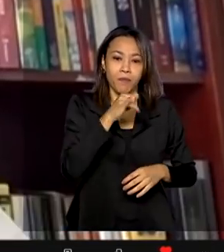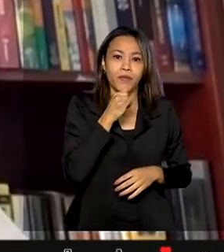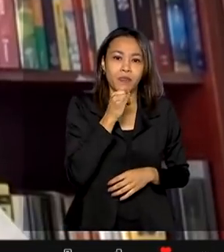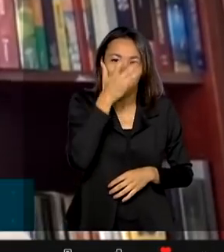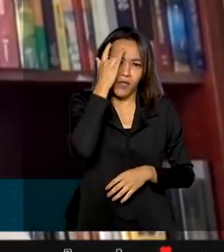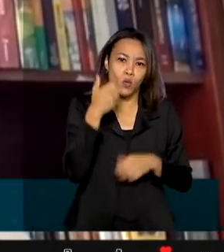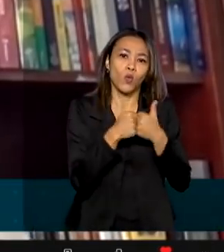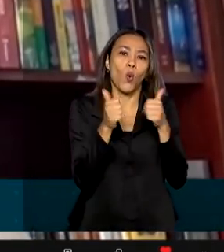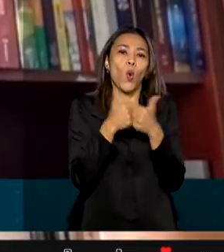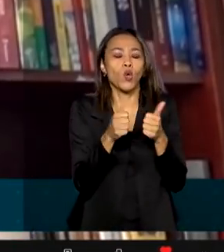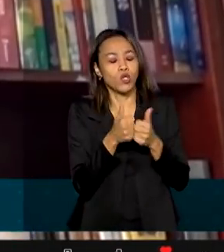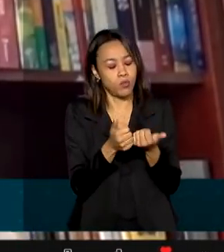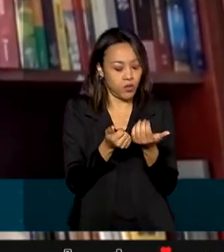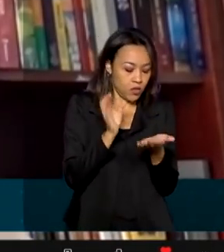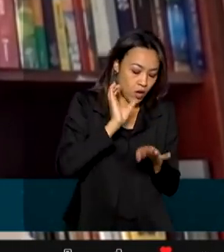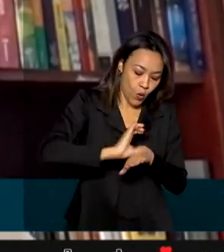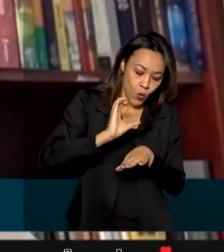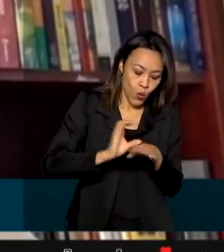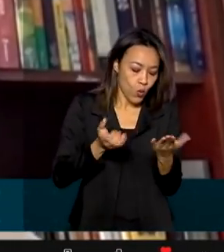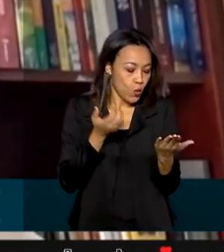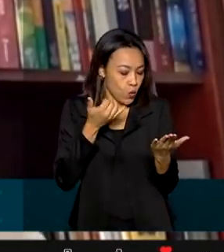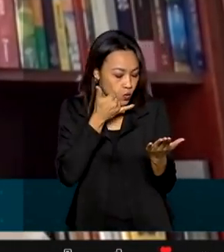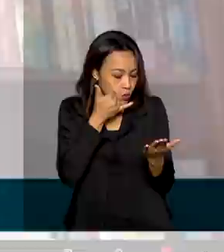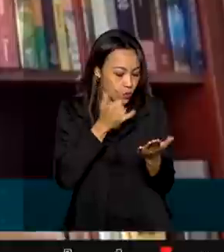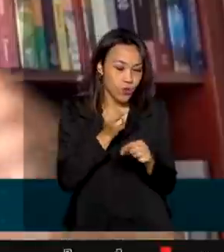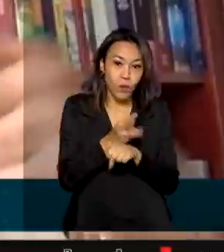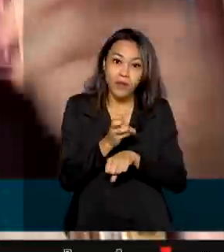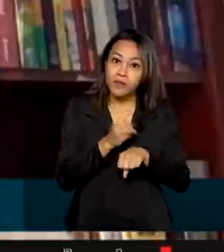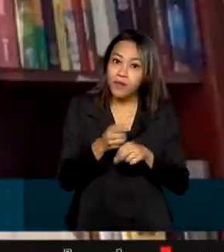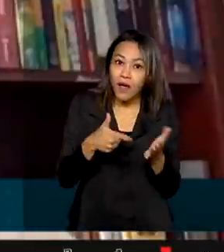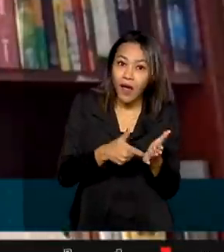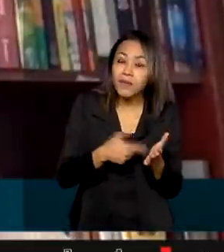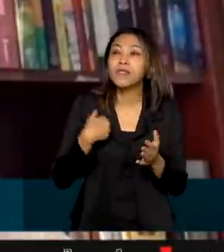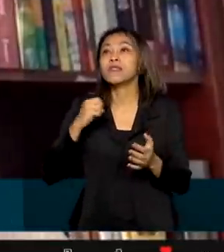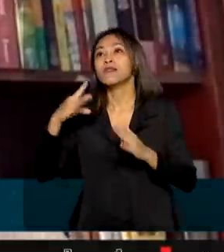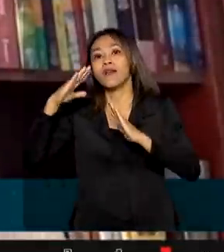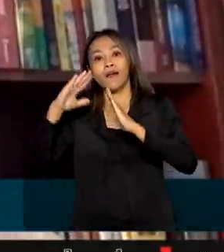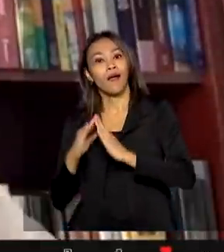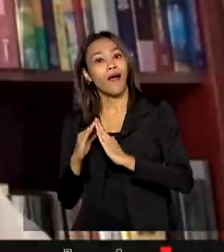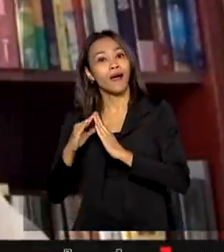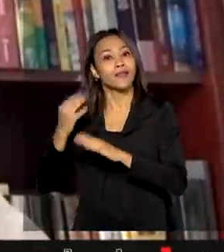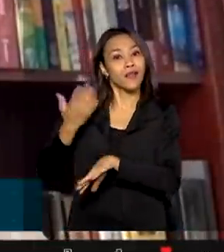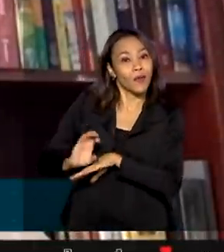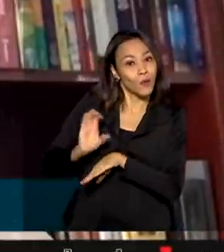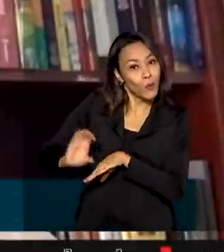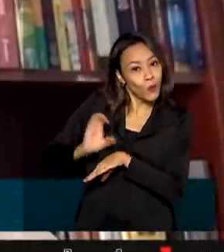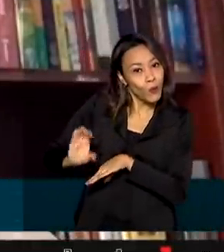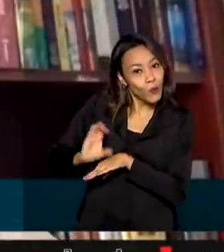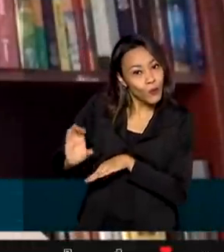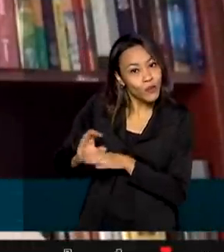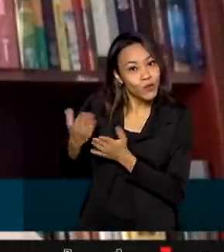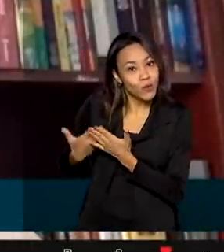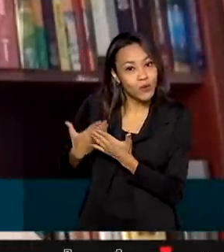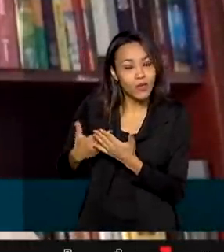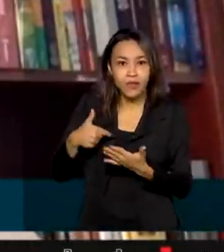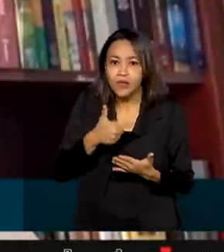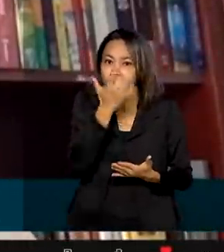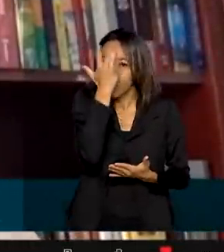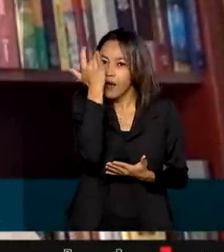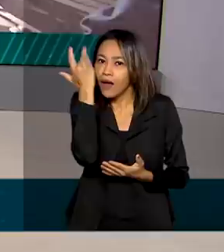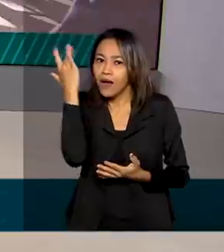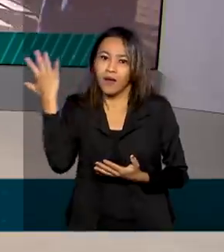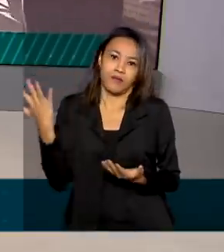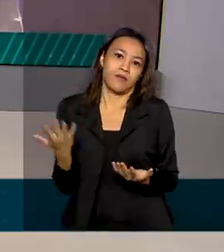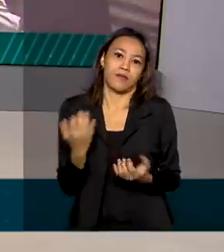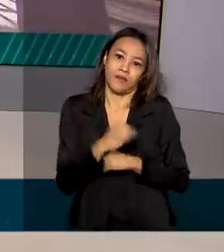ele está fazendo o curso, ele está dentro do metrô, está fazendo o curso. Se ele está em casa, ele está fazendo o curso. Ou seja, essa é a facilidade online.